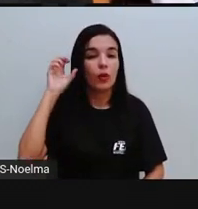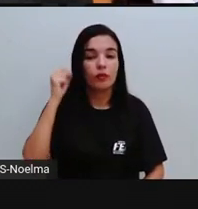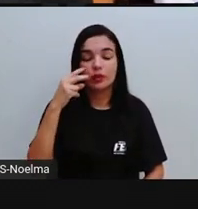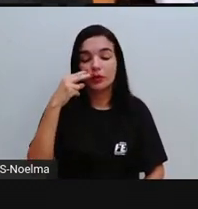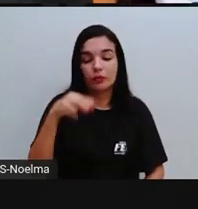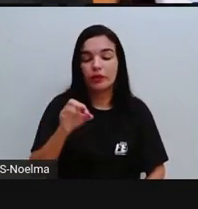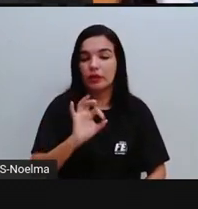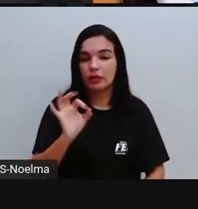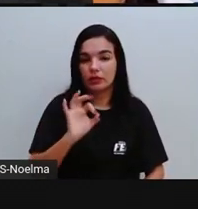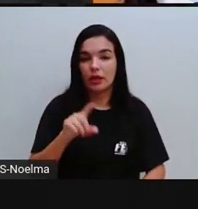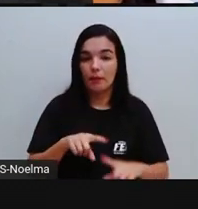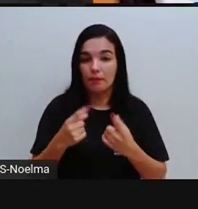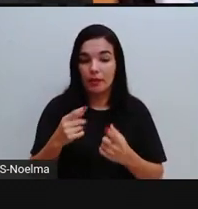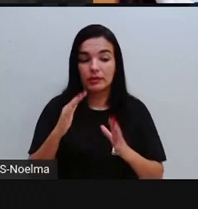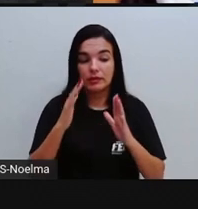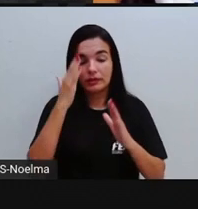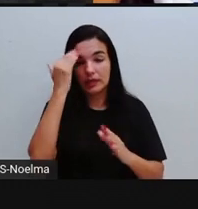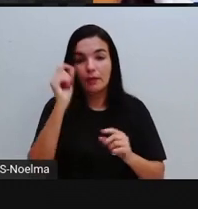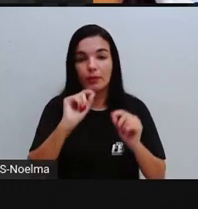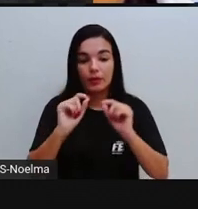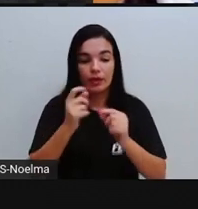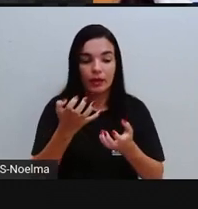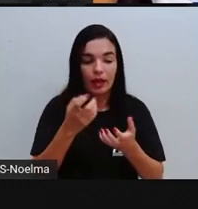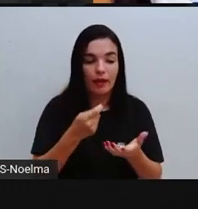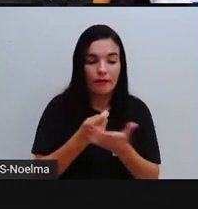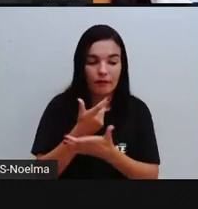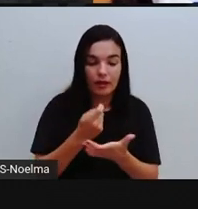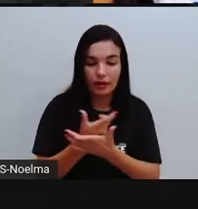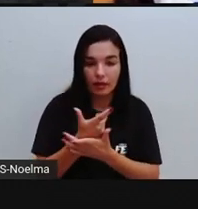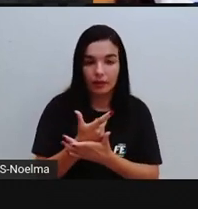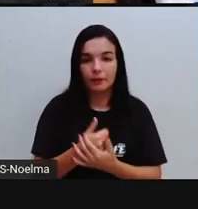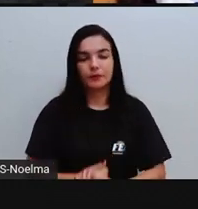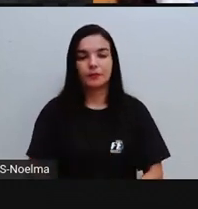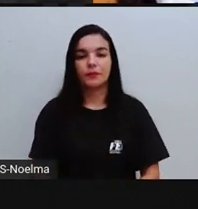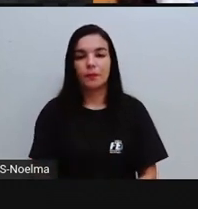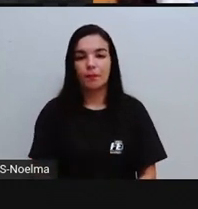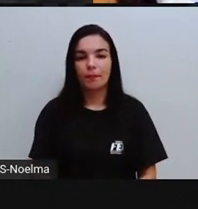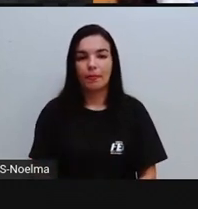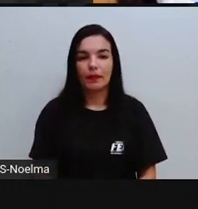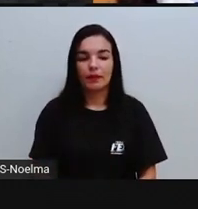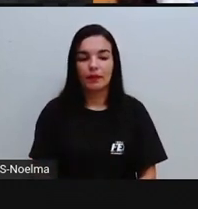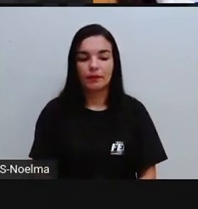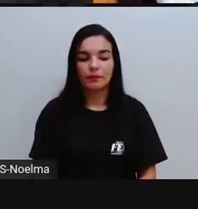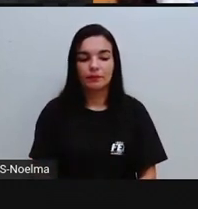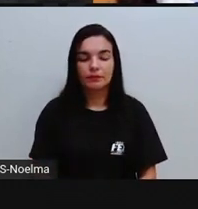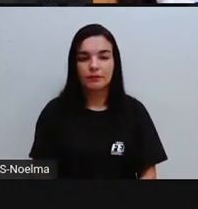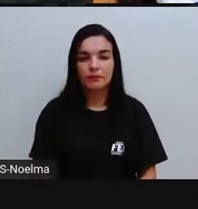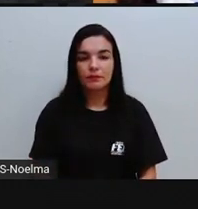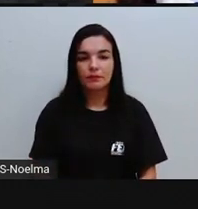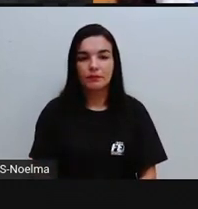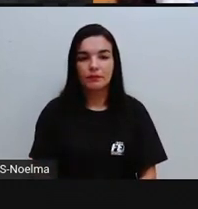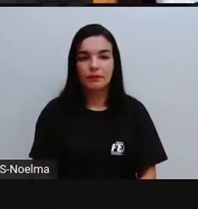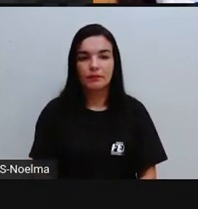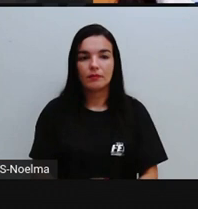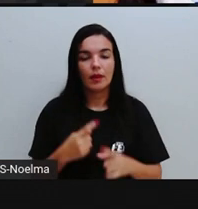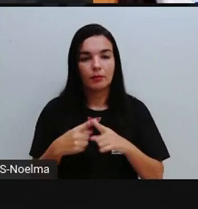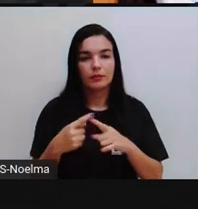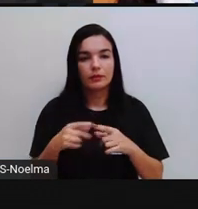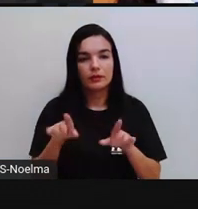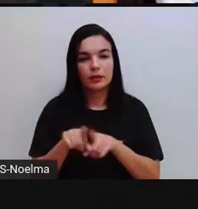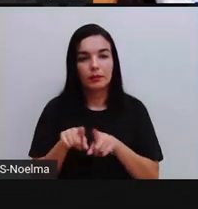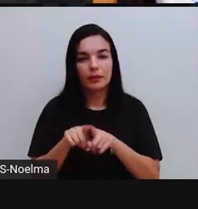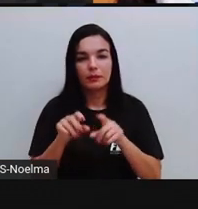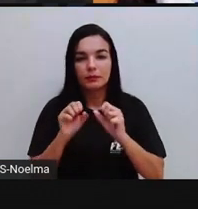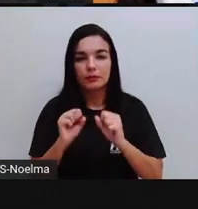vê. Então, nós utilizamos tanto a visão quanto a audição para a gente analisar esse